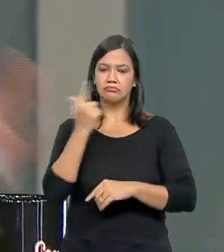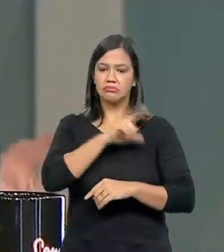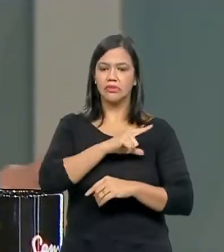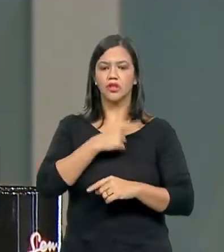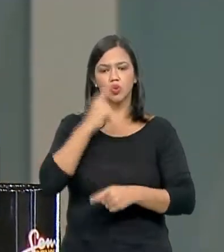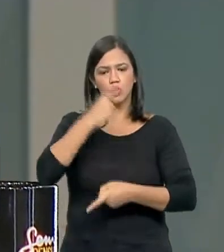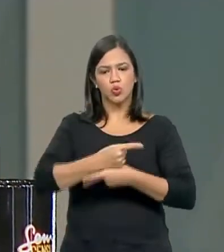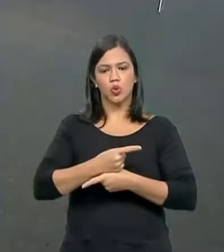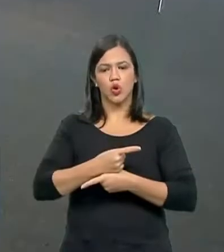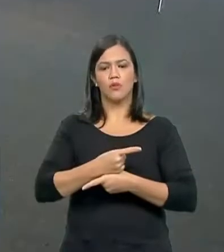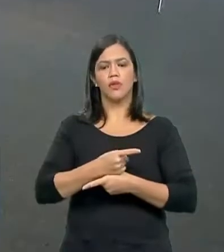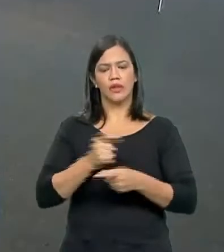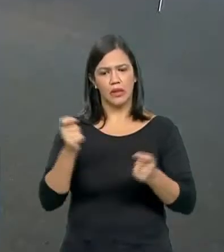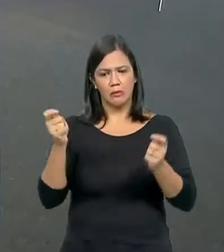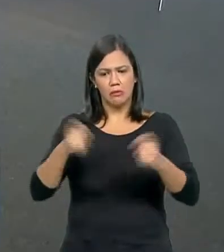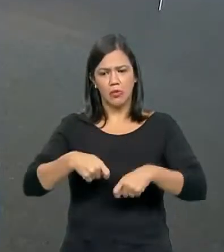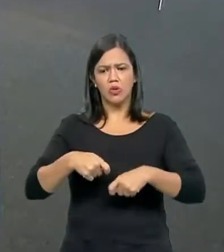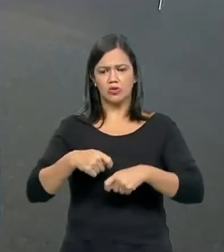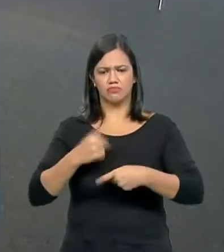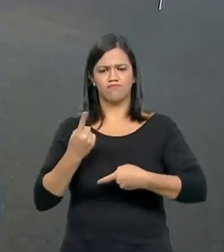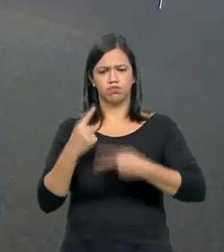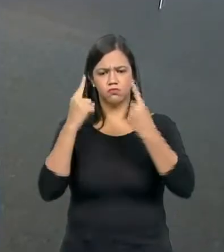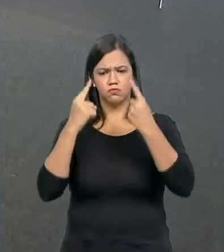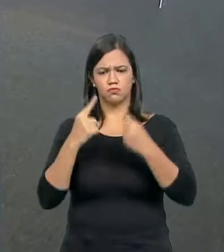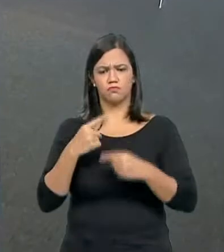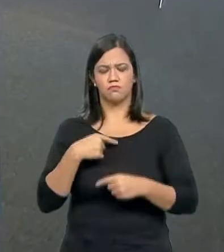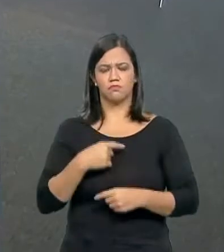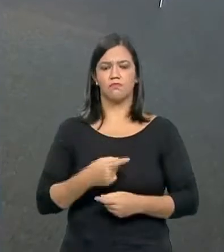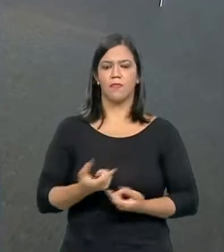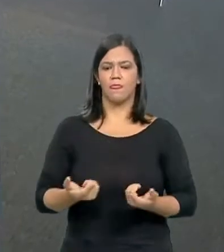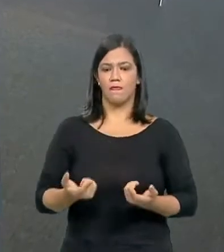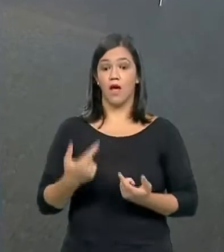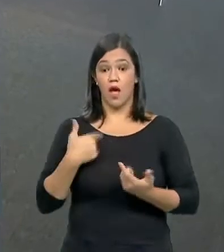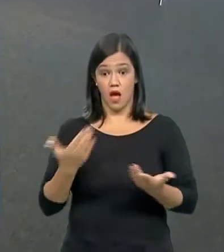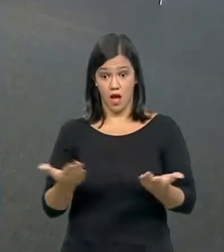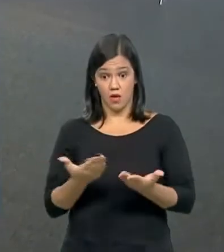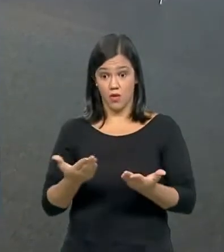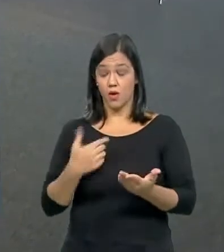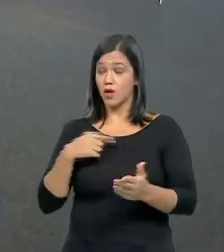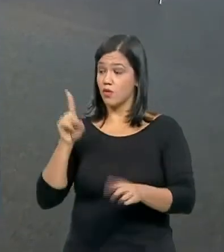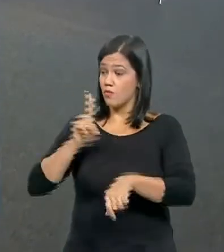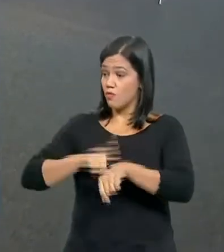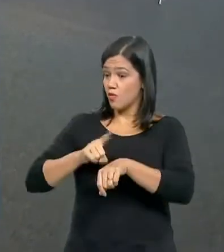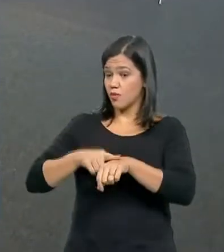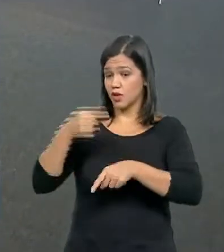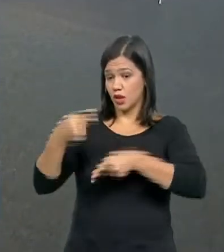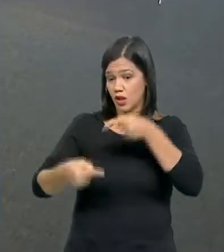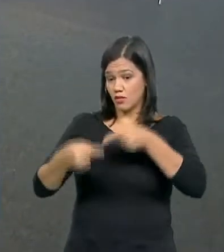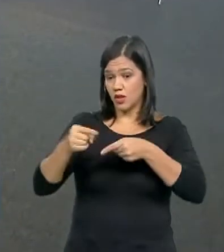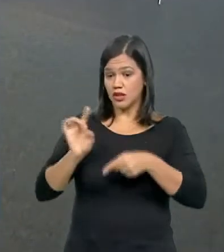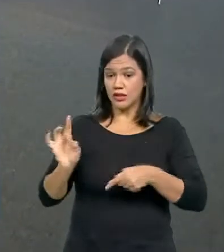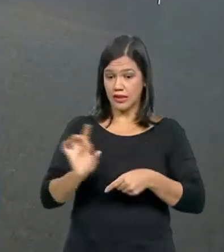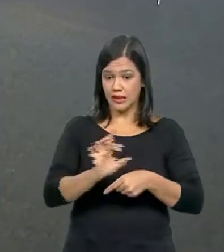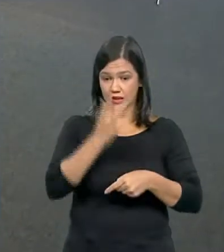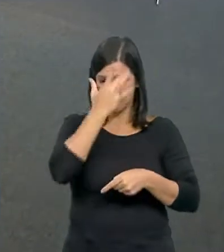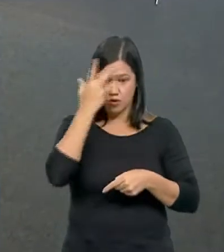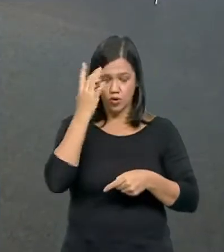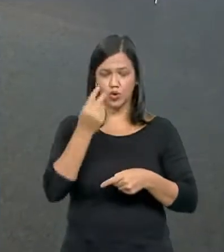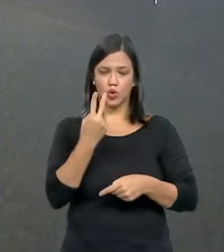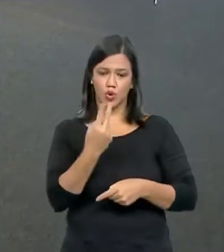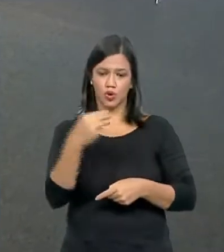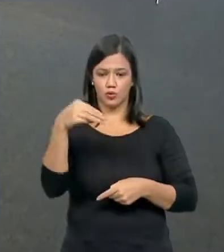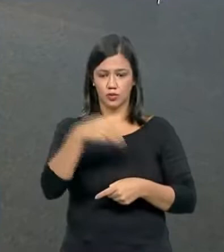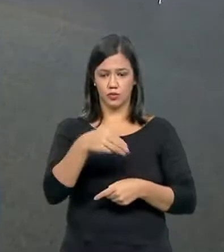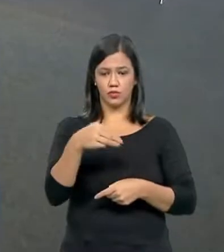descobre que você é capaz de ir mais longe do que você pensava. E agora é hora de debate. Cada debatedor terá um tempo de até